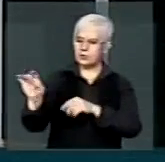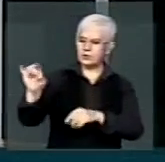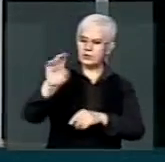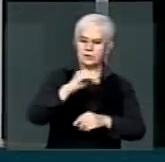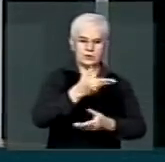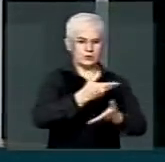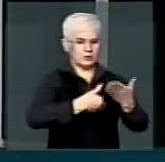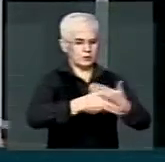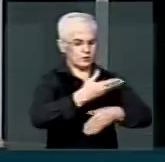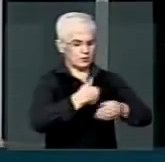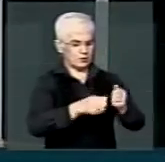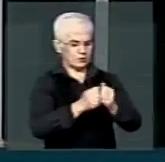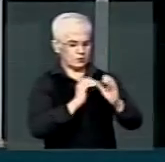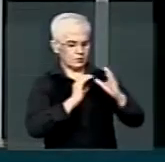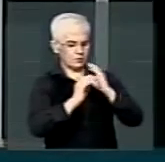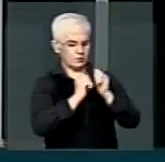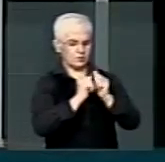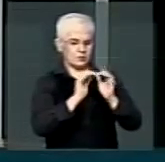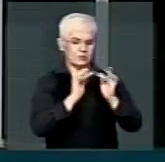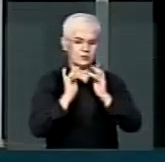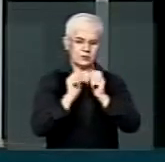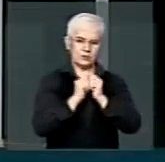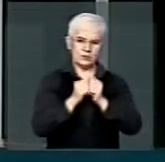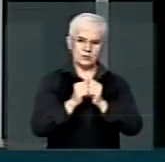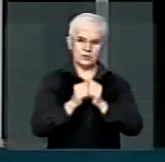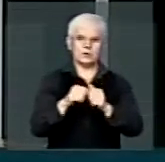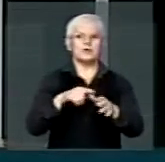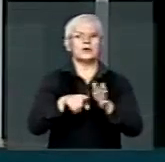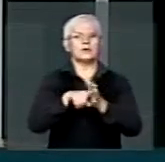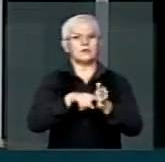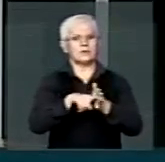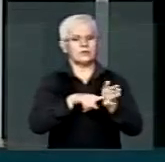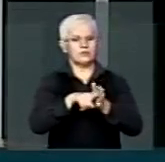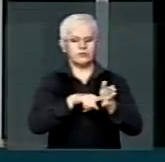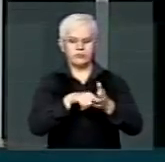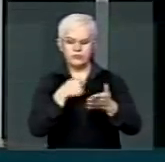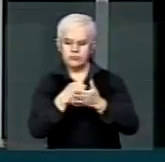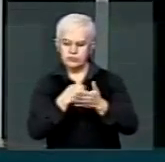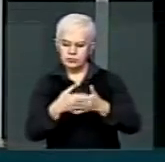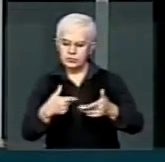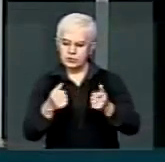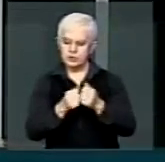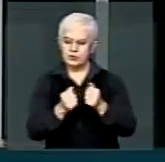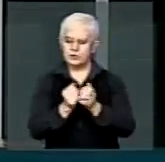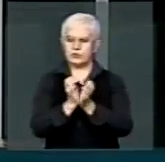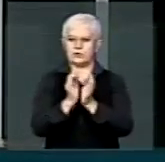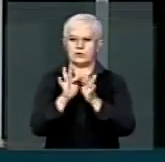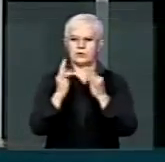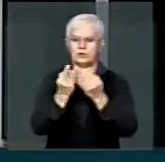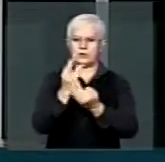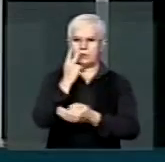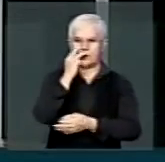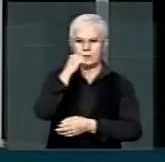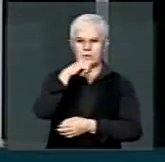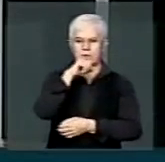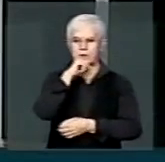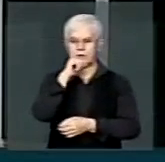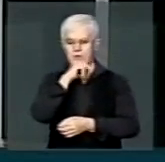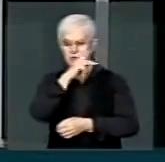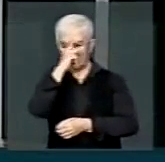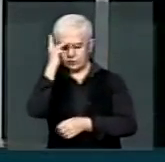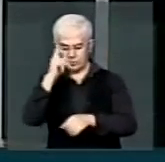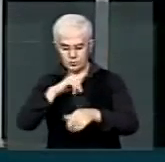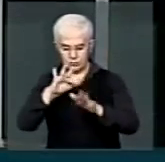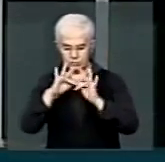se comunicam e interagem. Resultado da incansável mobilização de pais de autistas e da sociedade